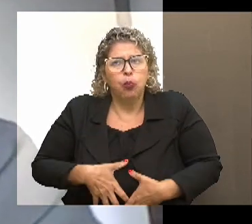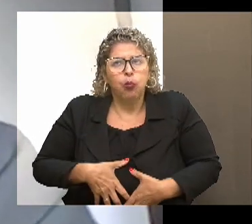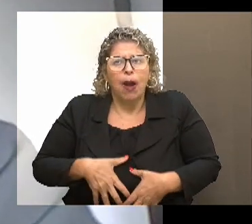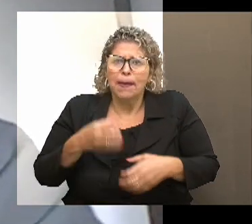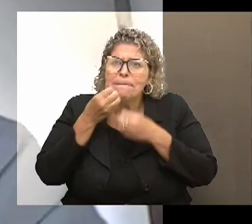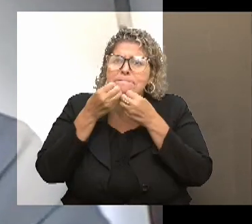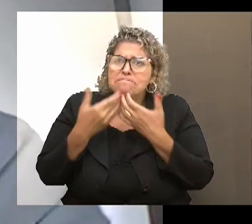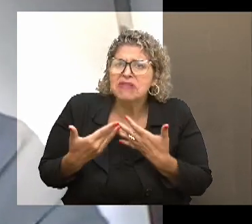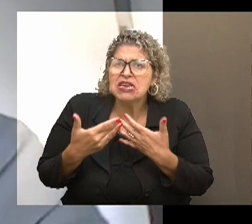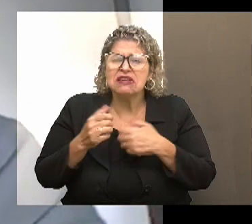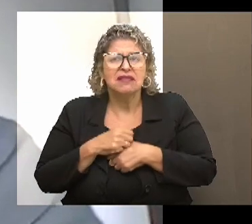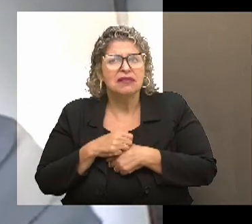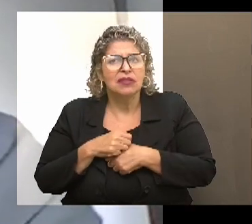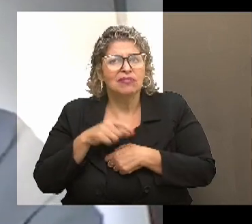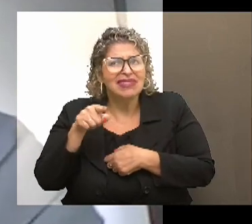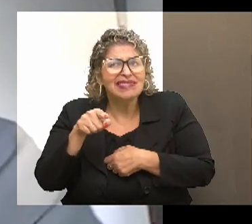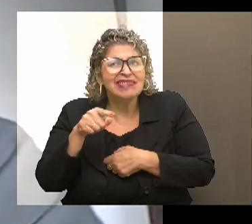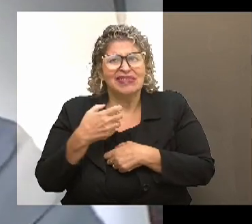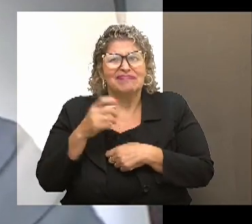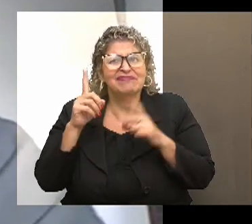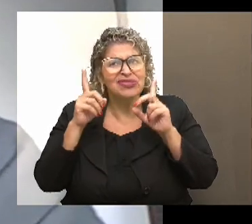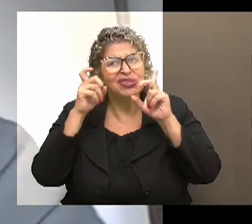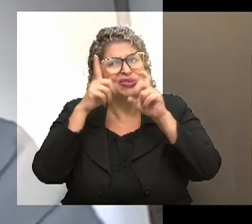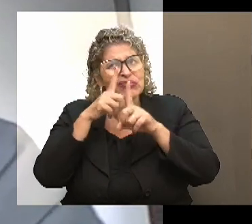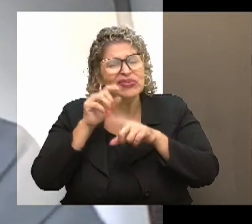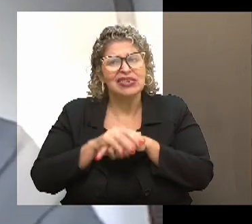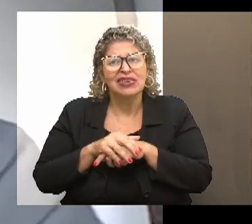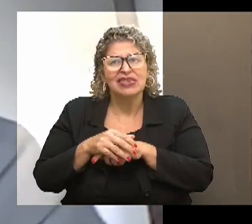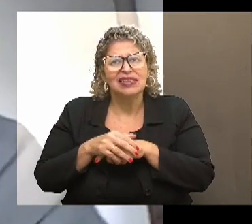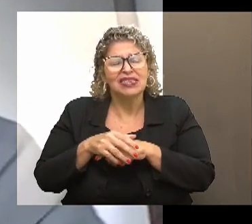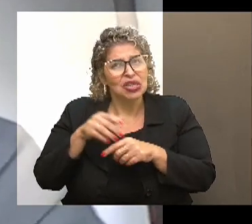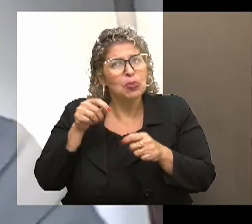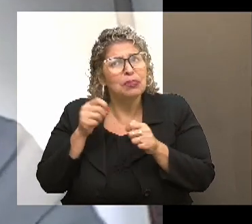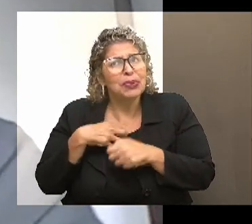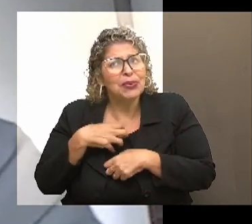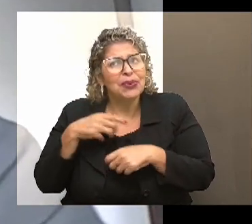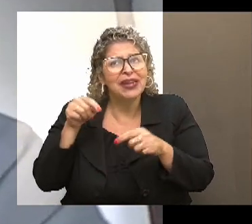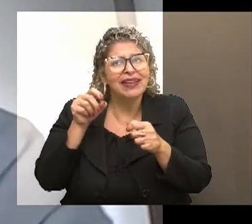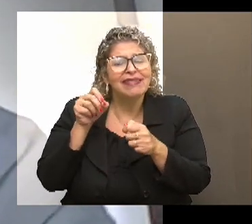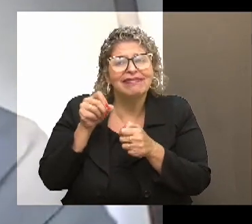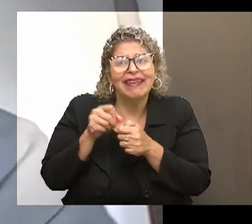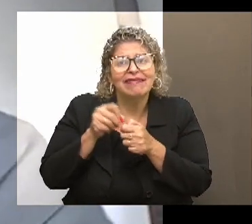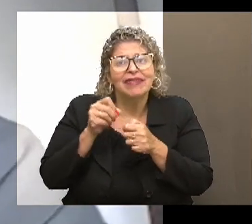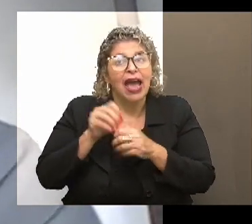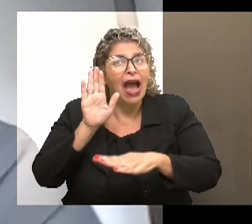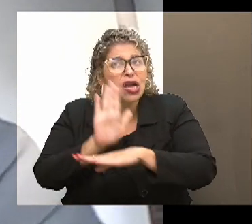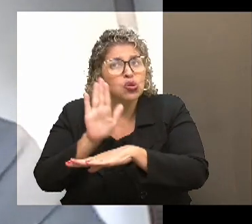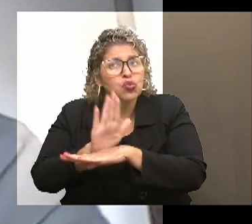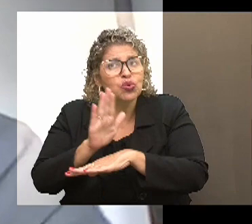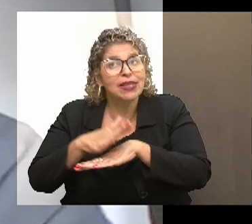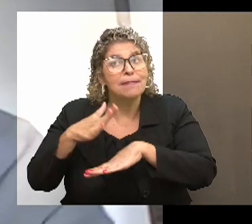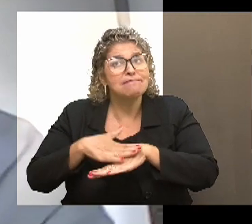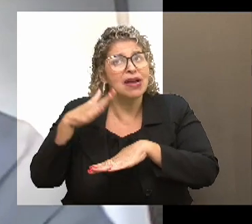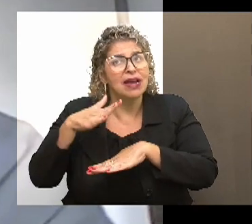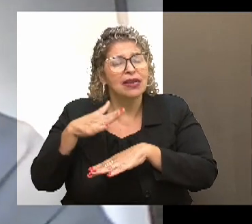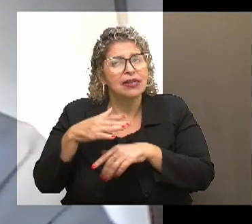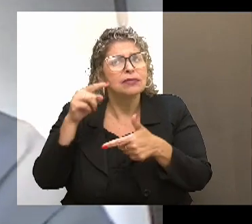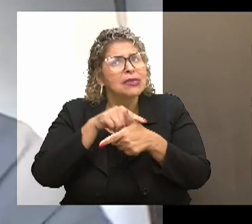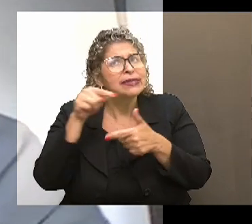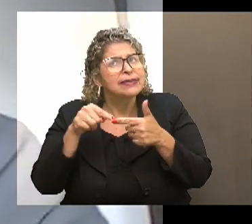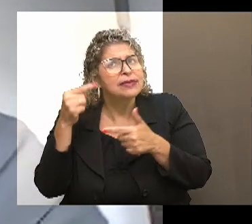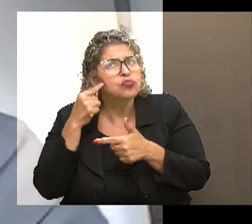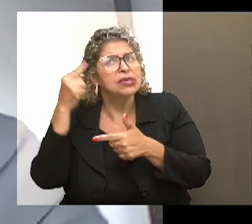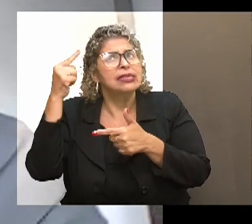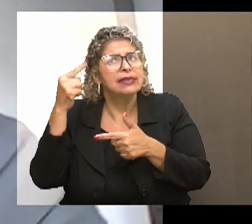para o dia seguinte, ainda estava numa situação muito difícil e eu sempre procurei uma forma de tentar ajudar um pouquinho mais. E aí me veio uma segunda ideia,